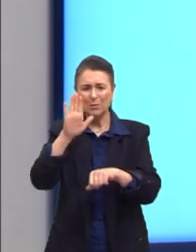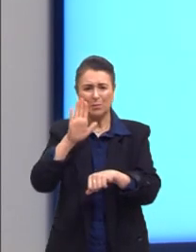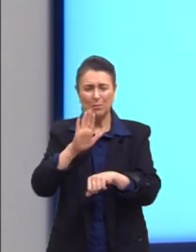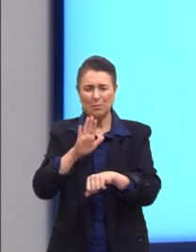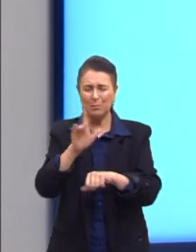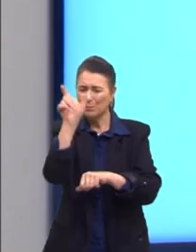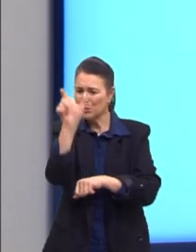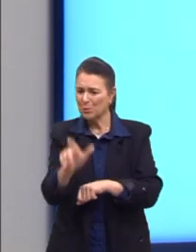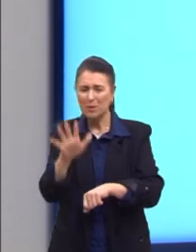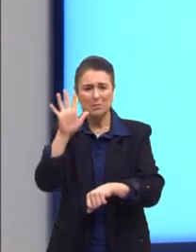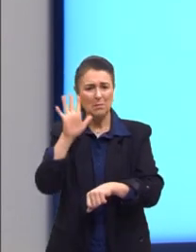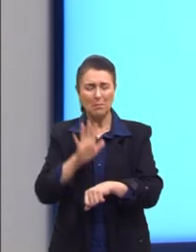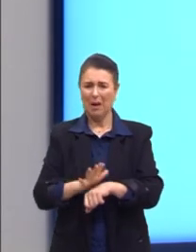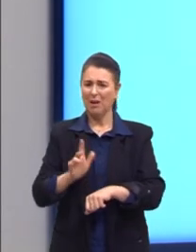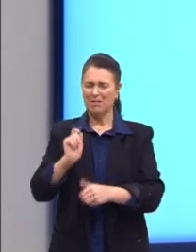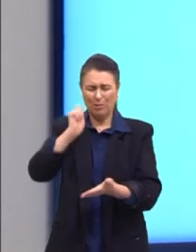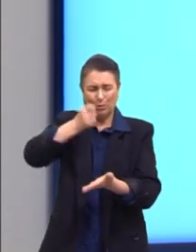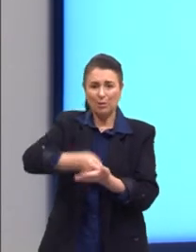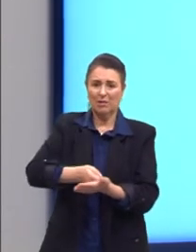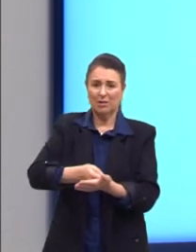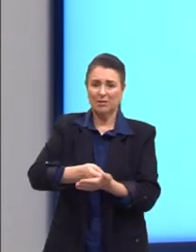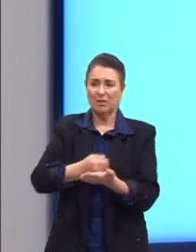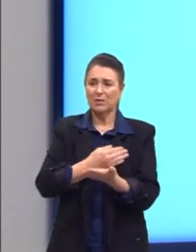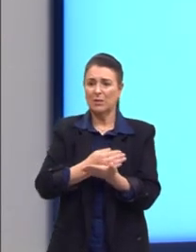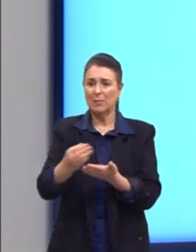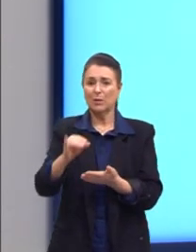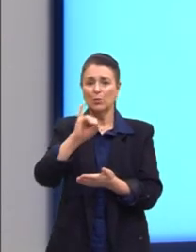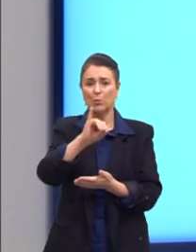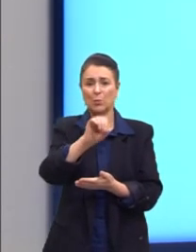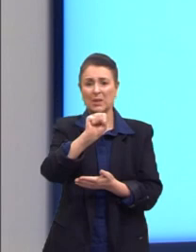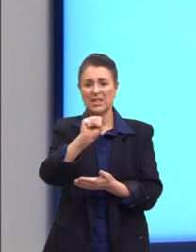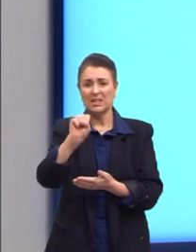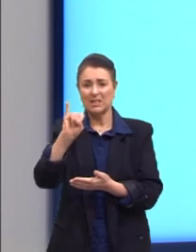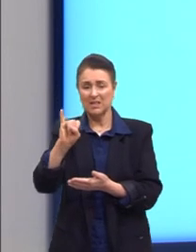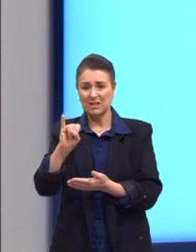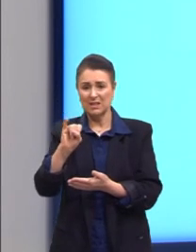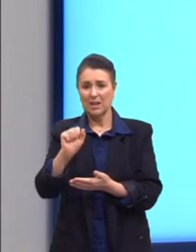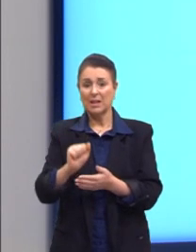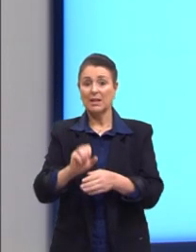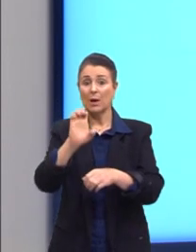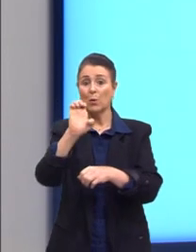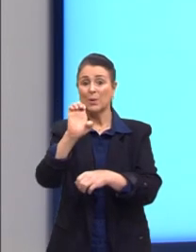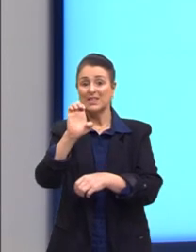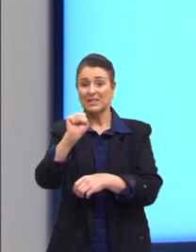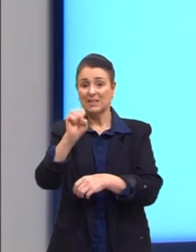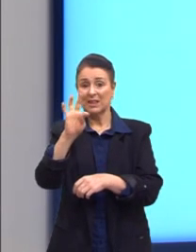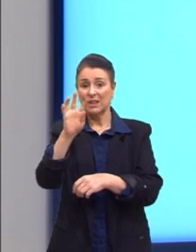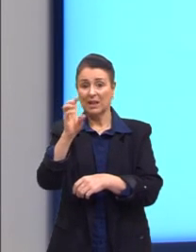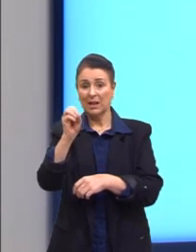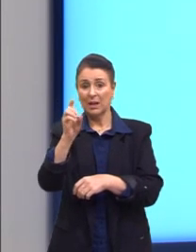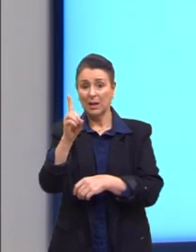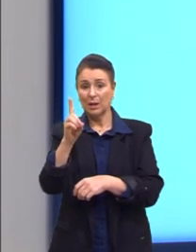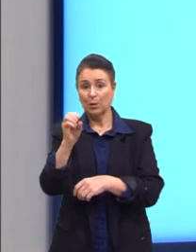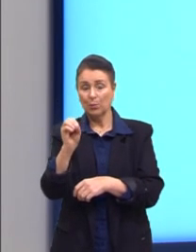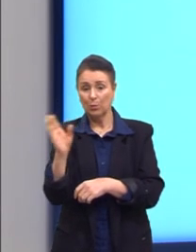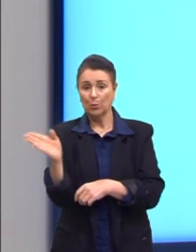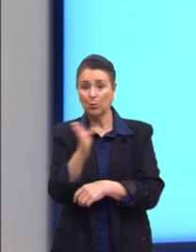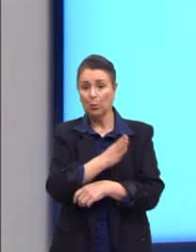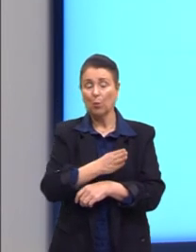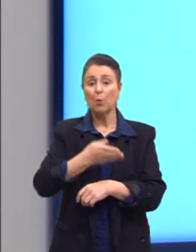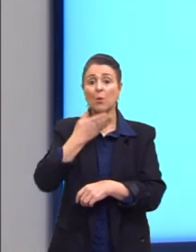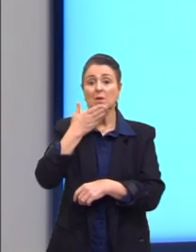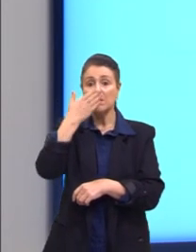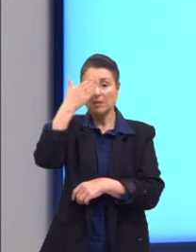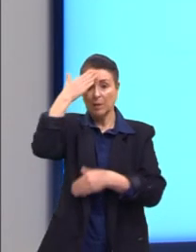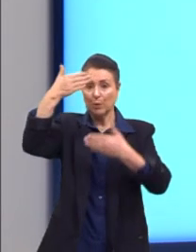mais radicais. E um deles foi a instalação do ISIS, que é o Estado Islâmico, do Iraque e da Síria. Então, aproveitando